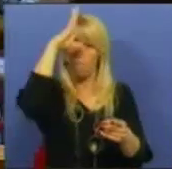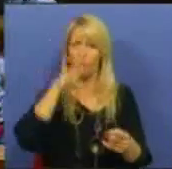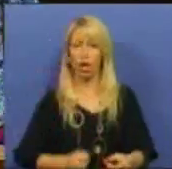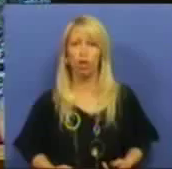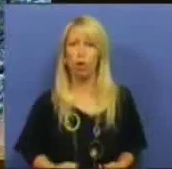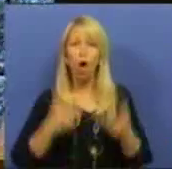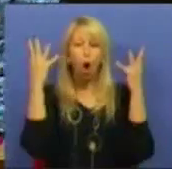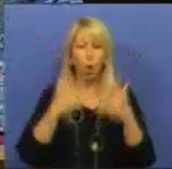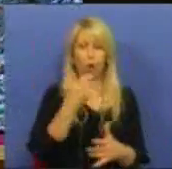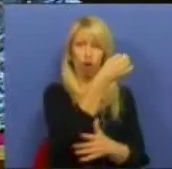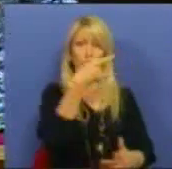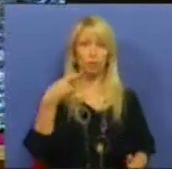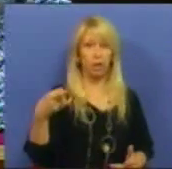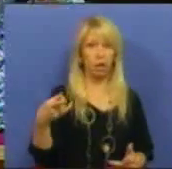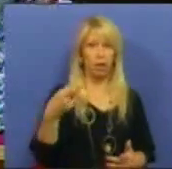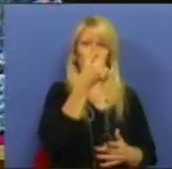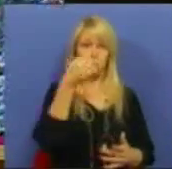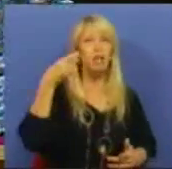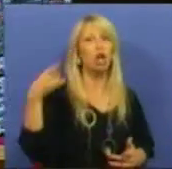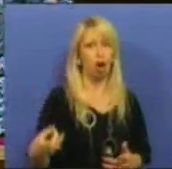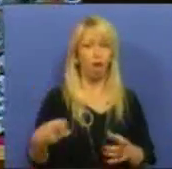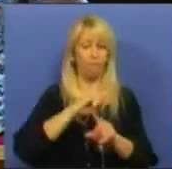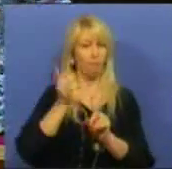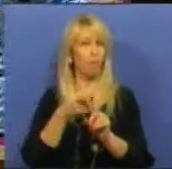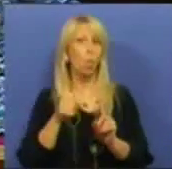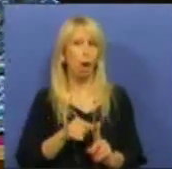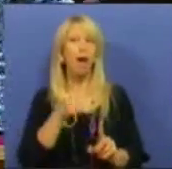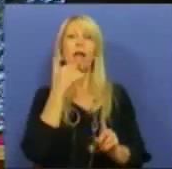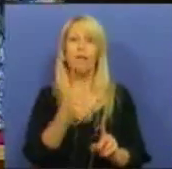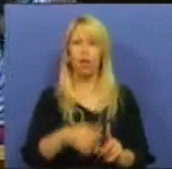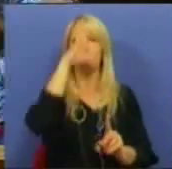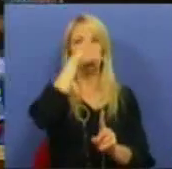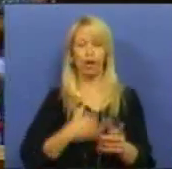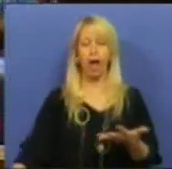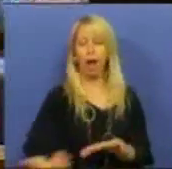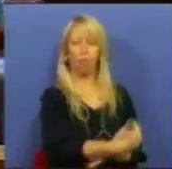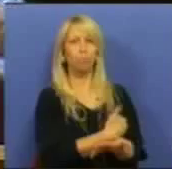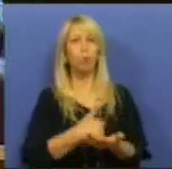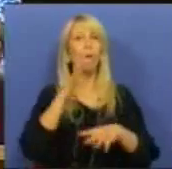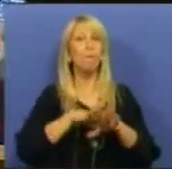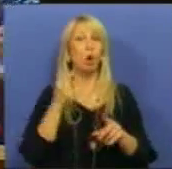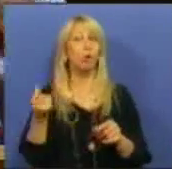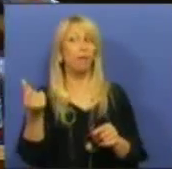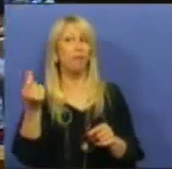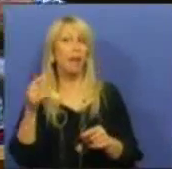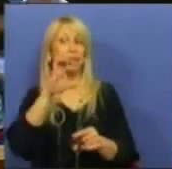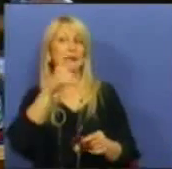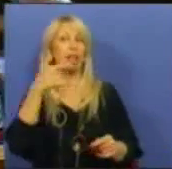contas 2009 dizem-nos que o Estado ganhou, por conta dos dividendos do CTT e da EDP,